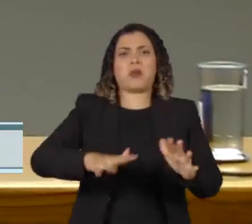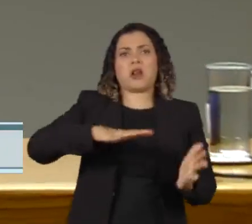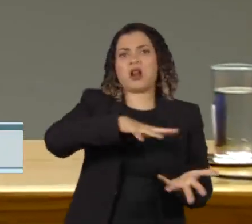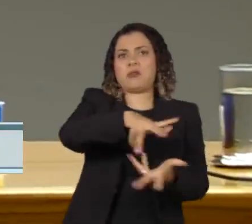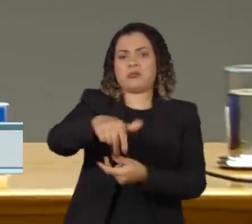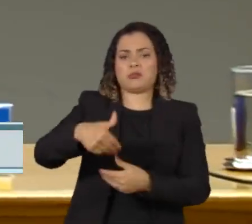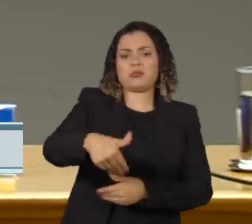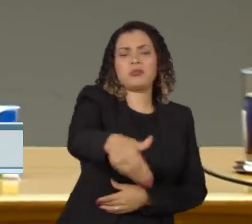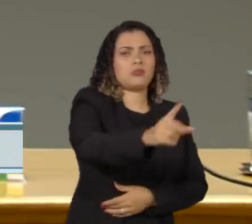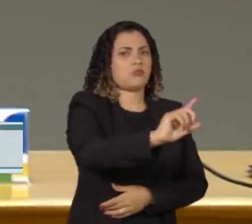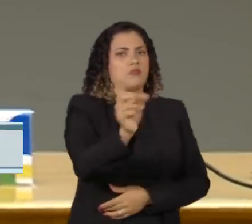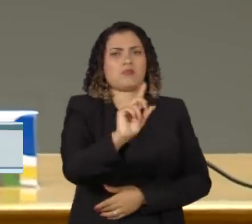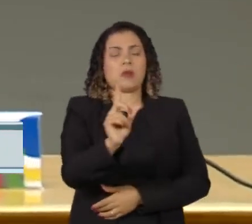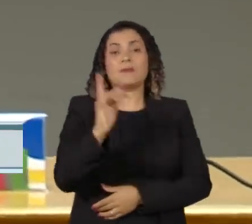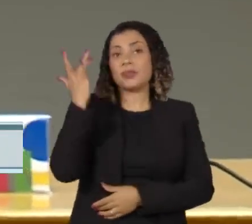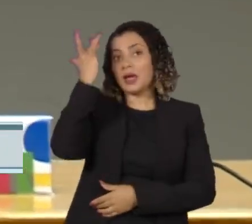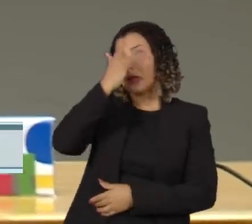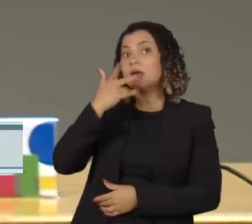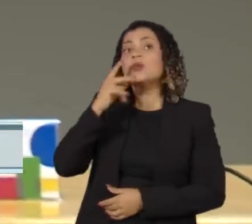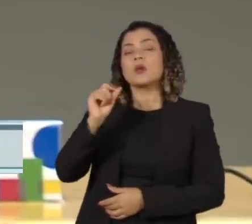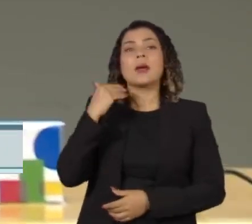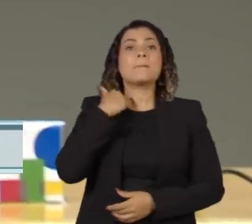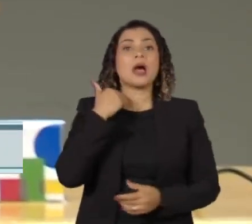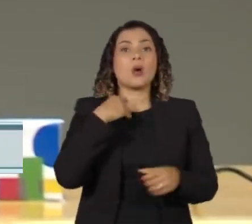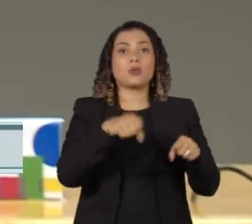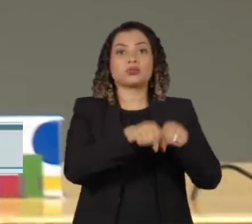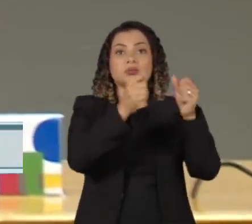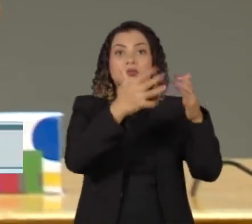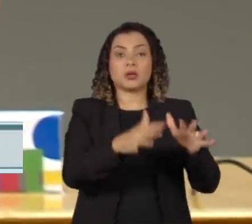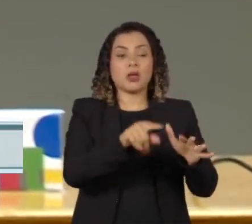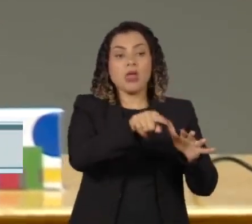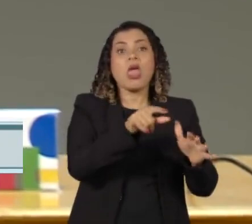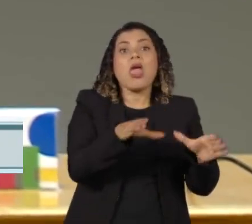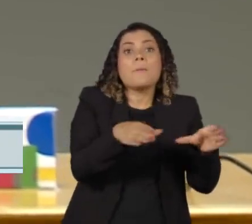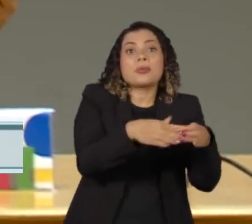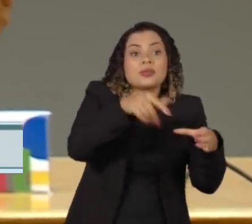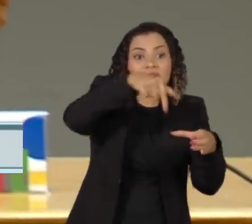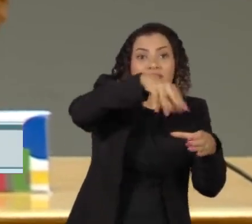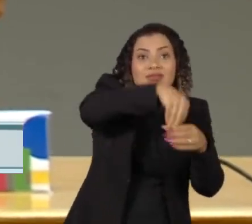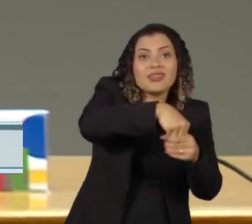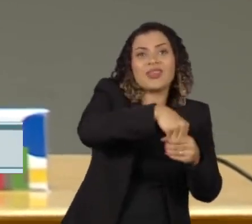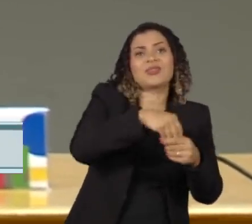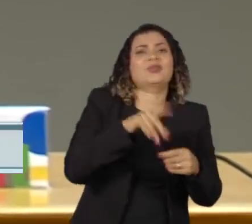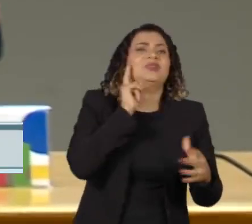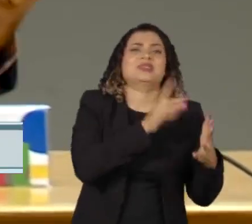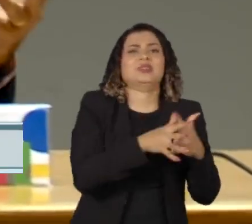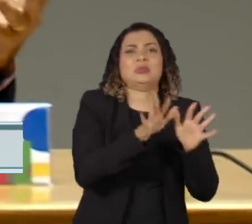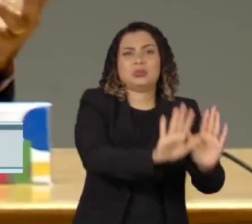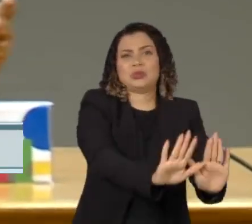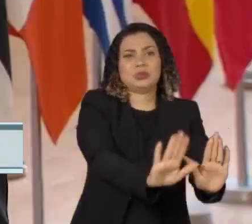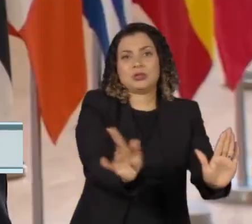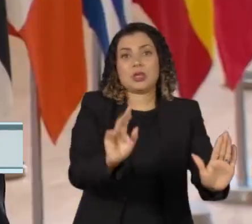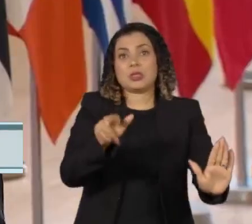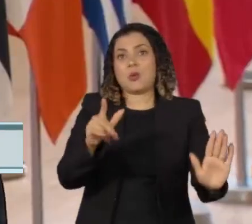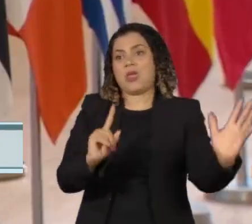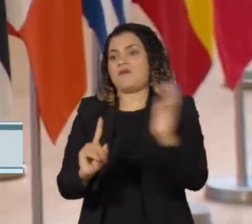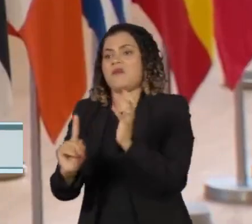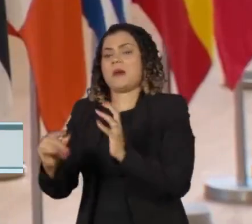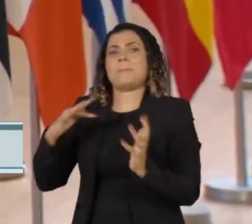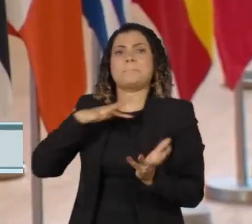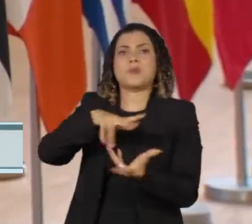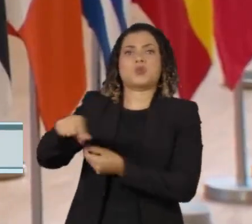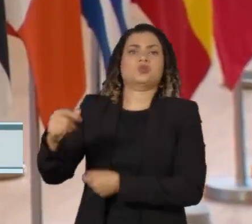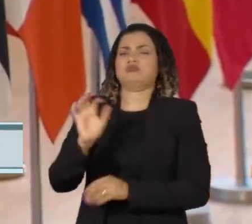à vista. Segundo Haddad, o Banco do Vale do Silício é regional e não tem entrelaçamento com o resto do sistema bancário. Paolo